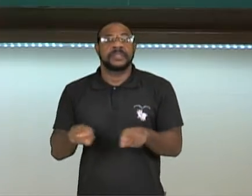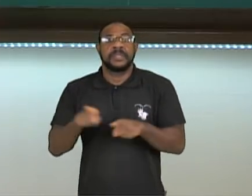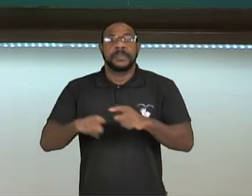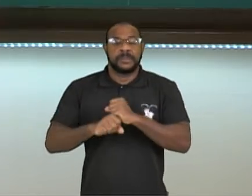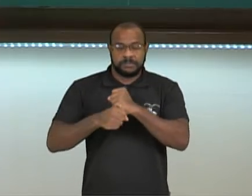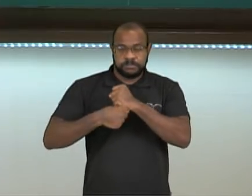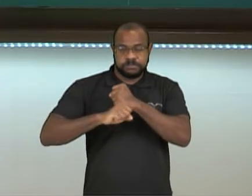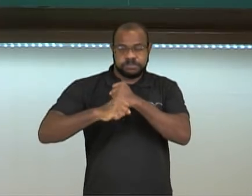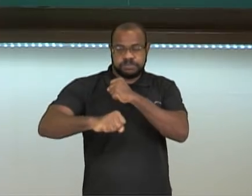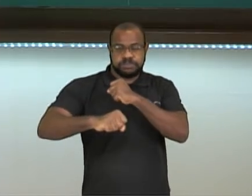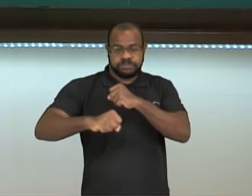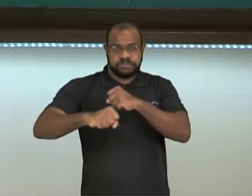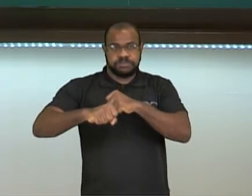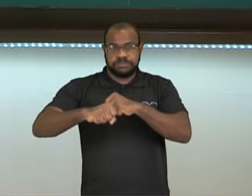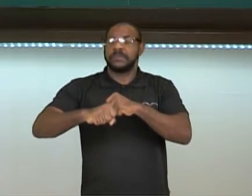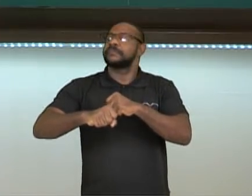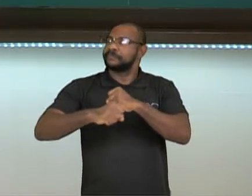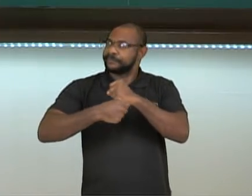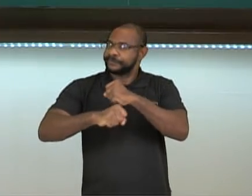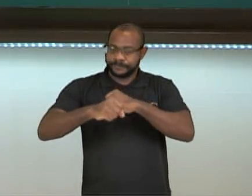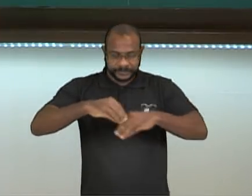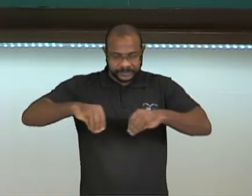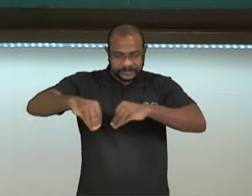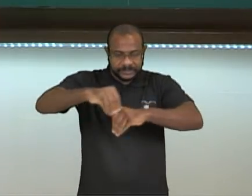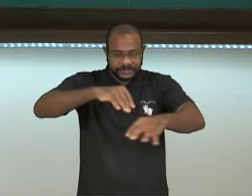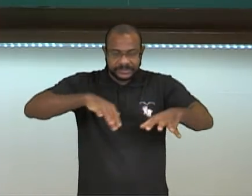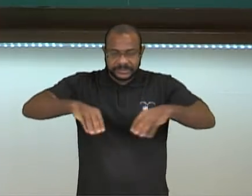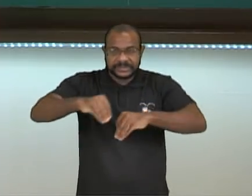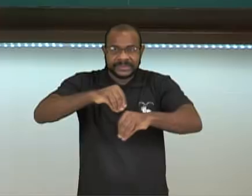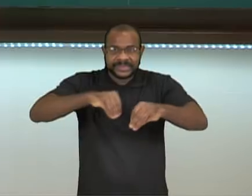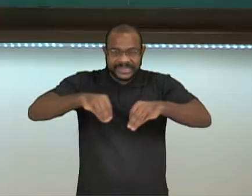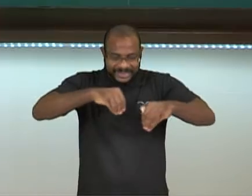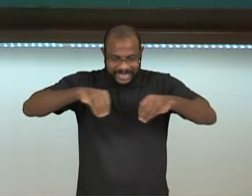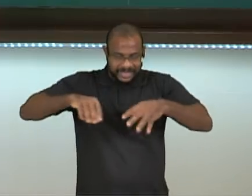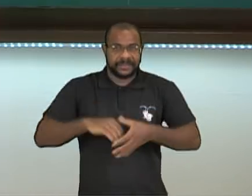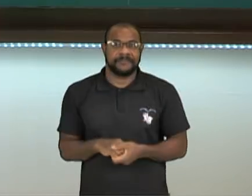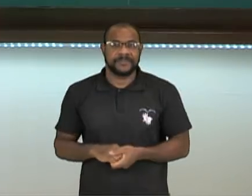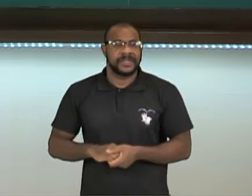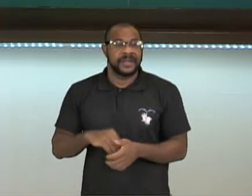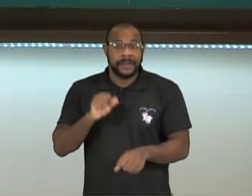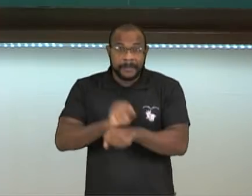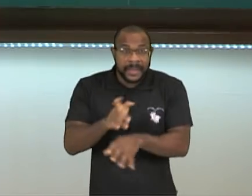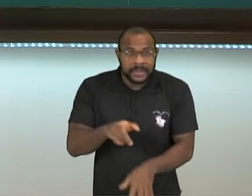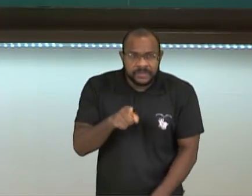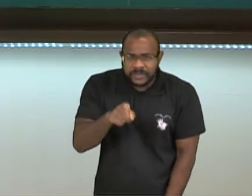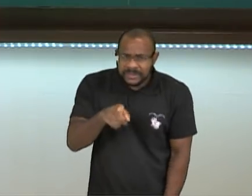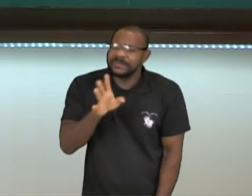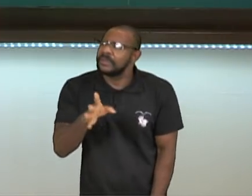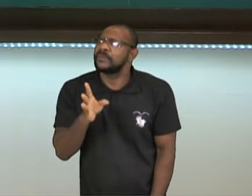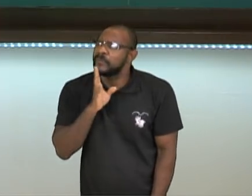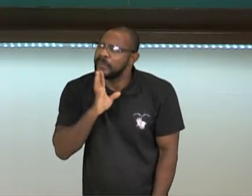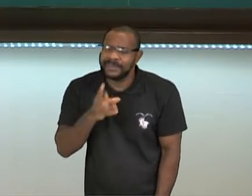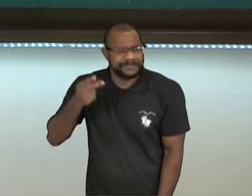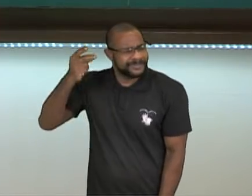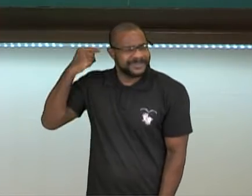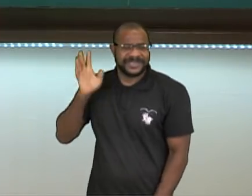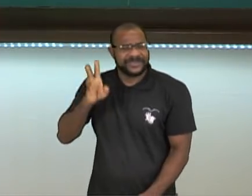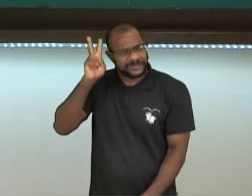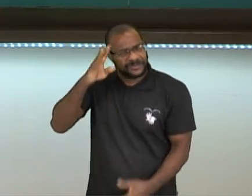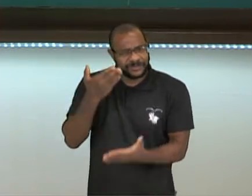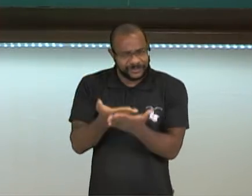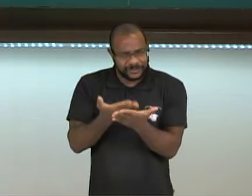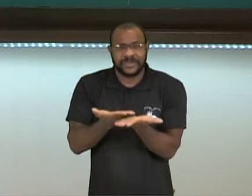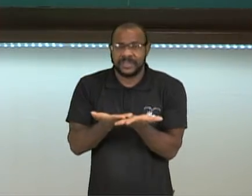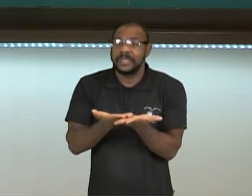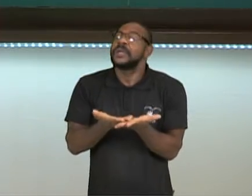fronteiras. Gente, para tudo e pensa aqui. Desde que você estuda a história, você já ouviu falar que eles brigavam